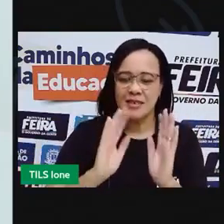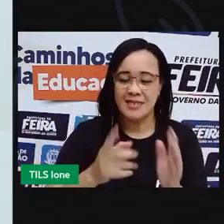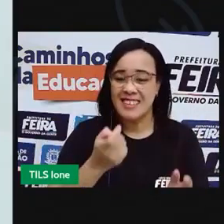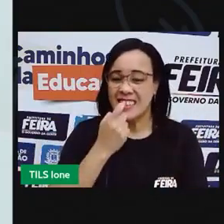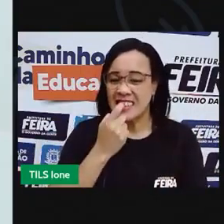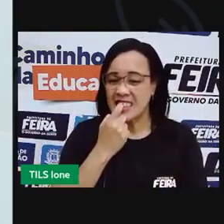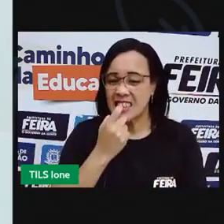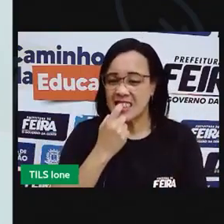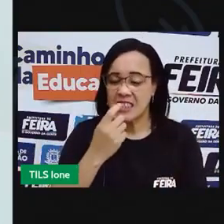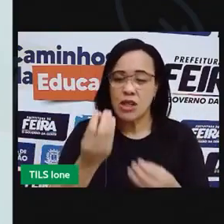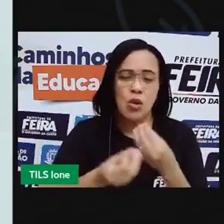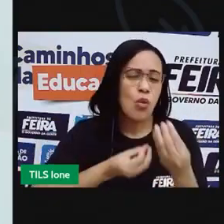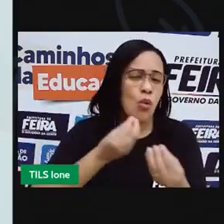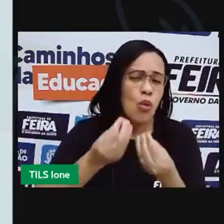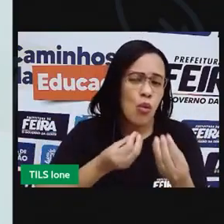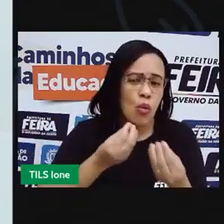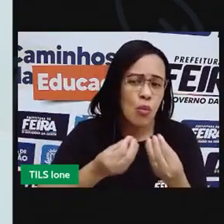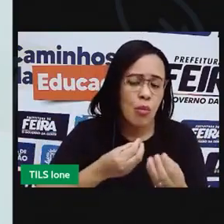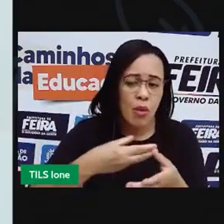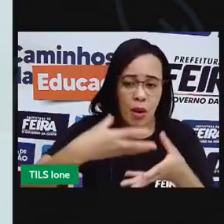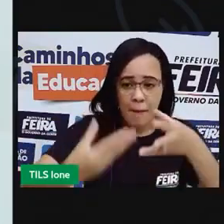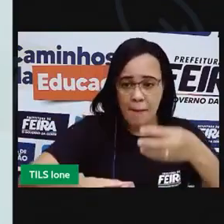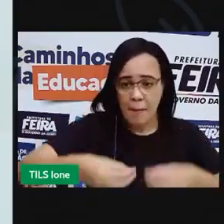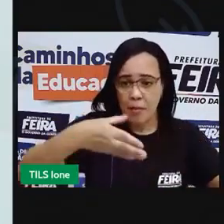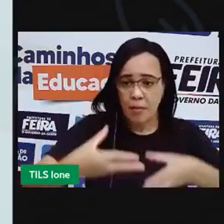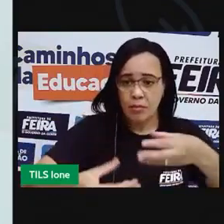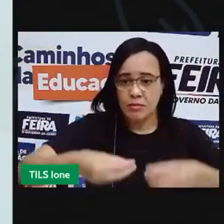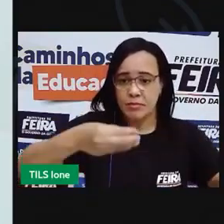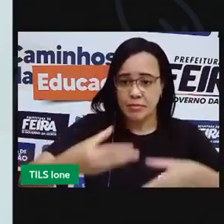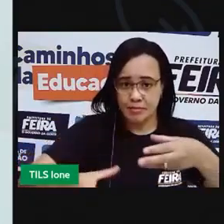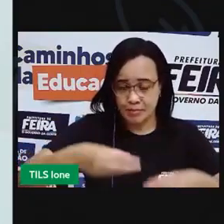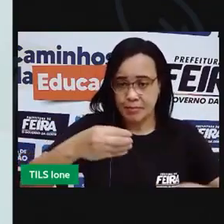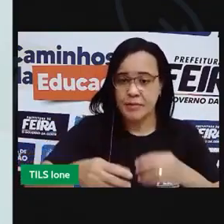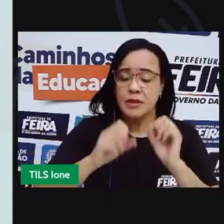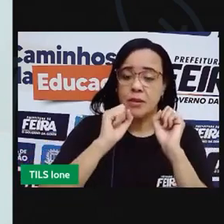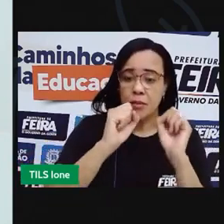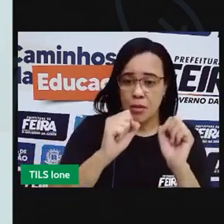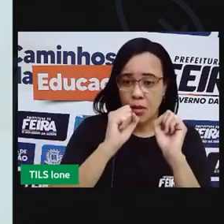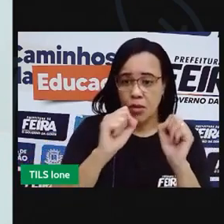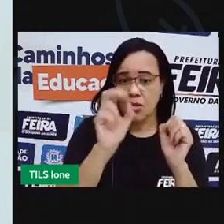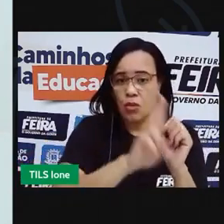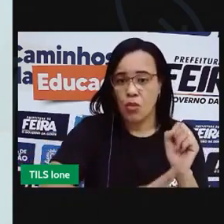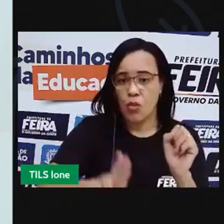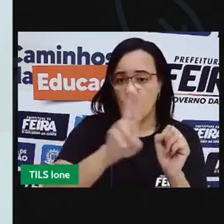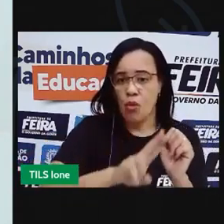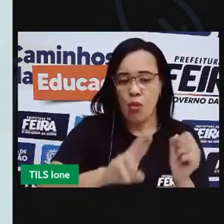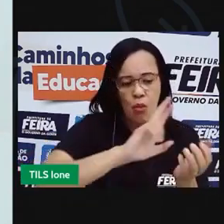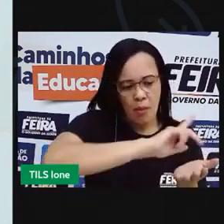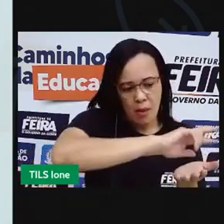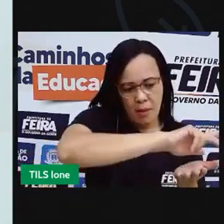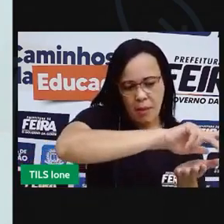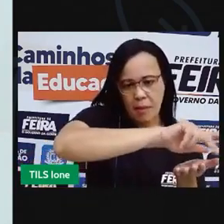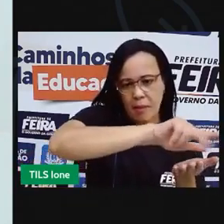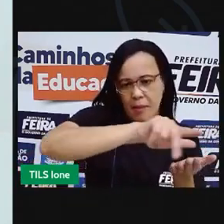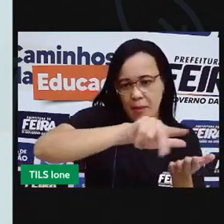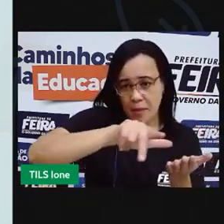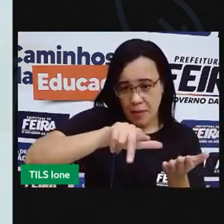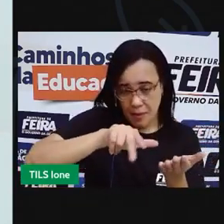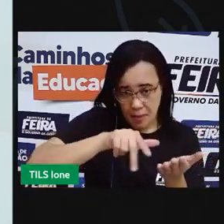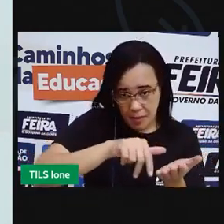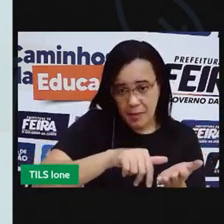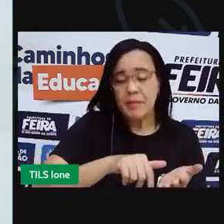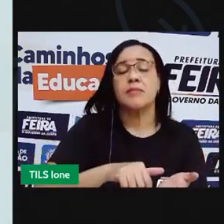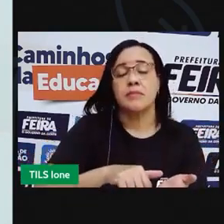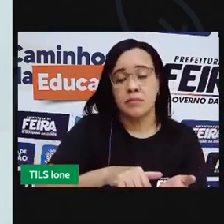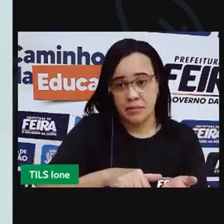plástico ele é maleado e ele pode ser feito em diversos materiais que os meus religiosos